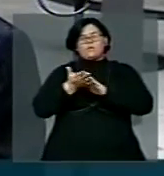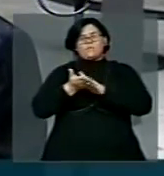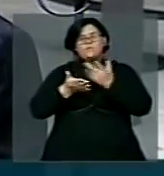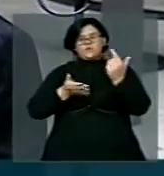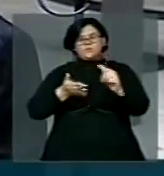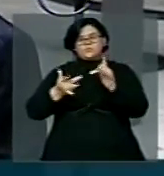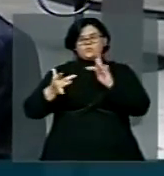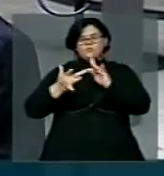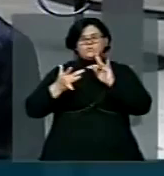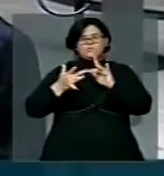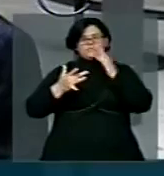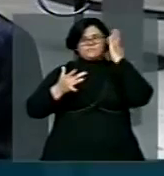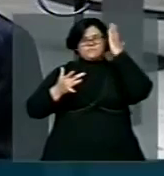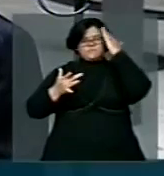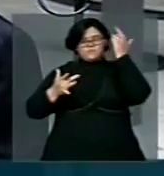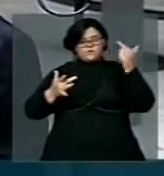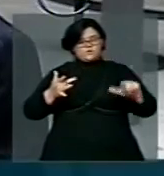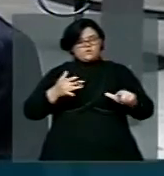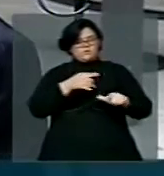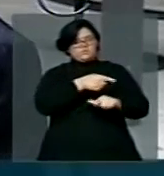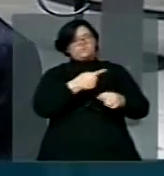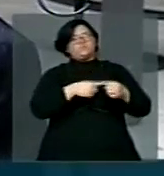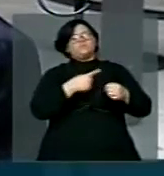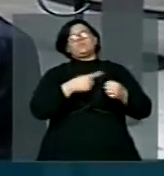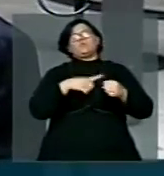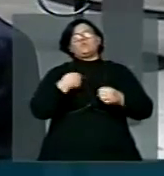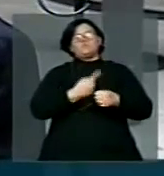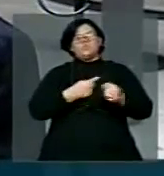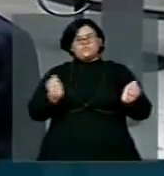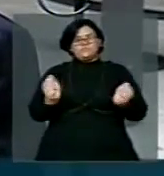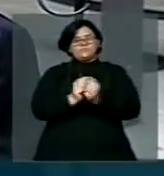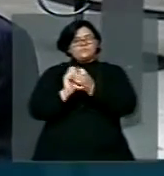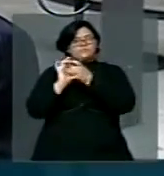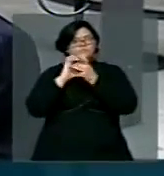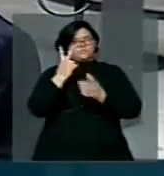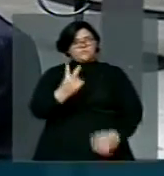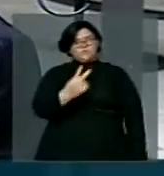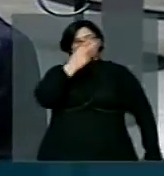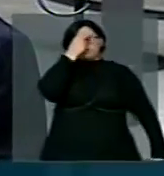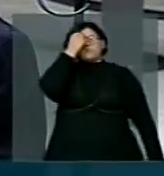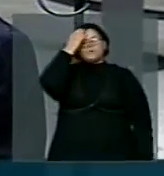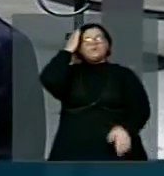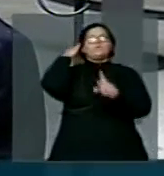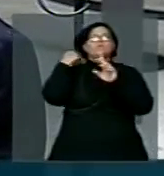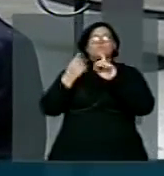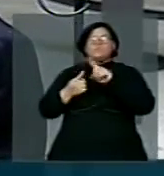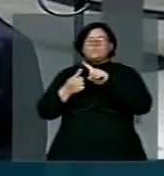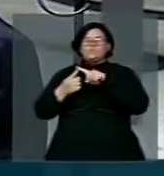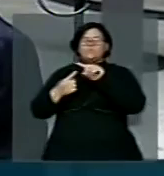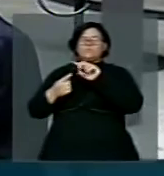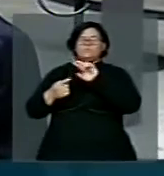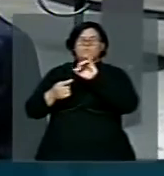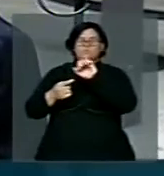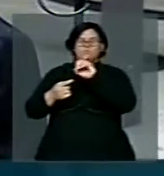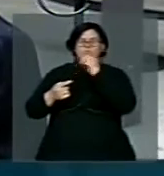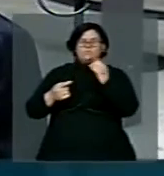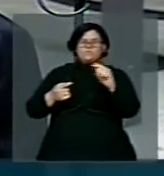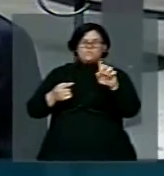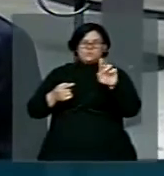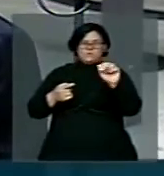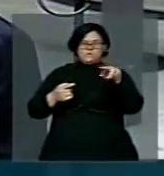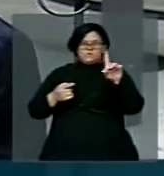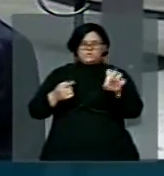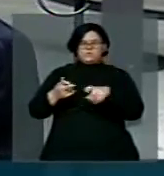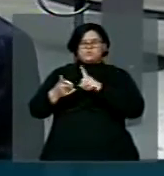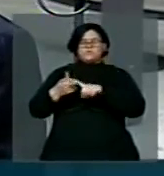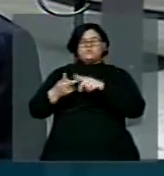porto. Por isso, a nossa luta, nós juntamos aqui dois prefeitos, o de São José do Norte e o Rio Grande, vereadores de cinco